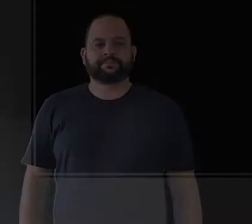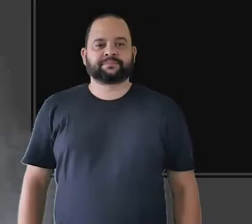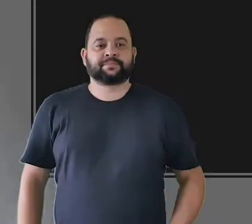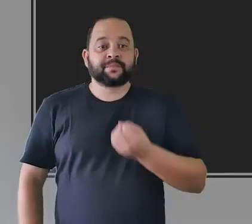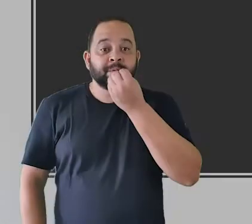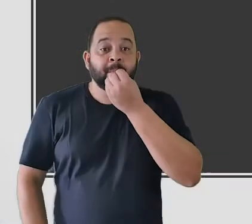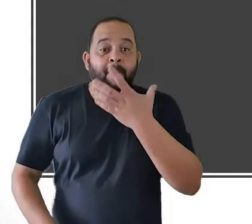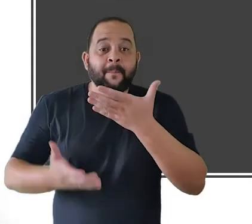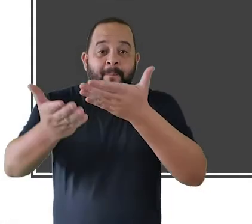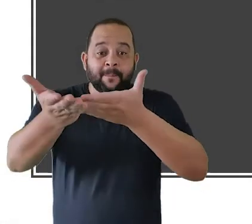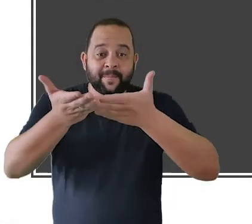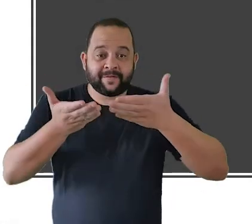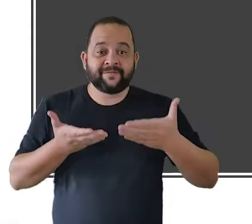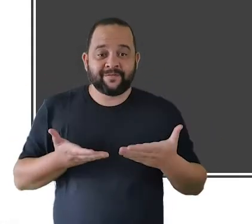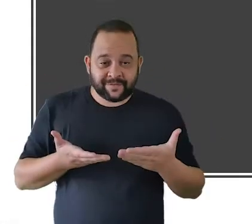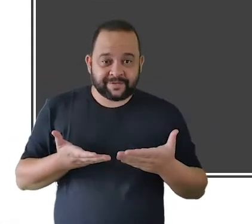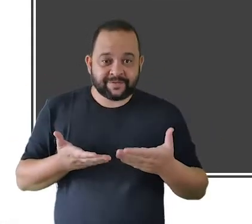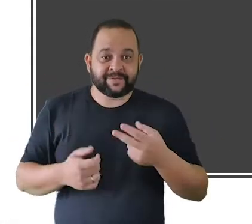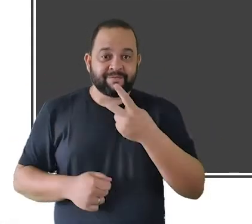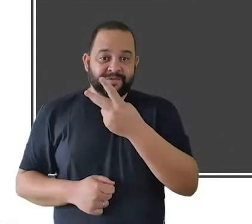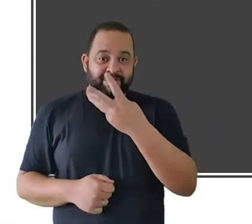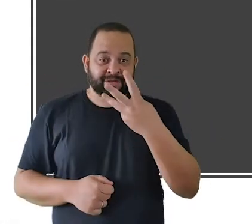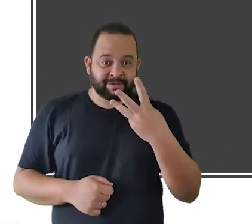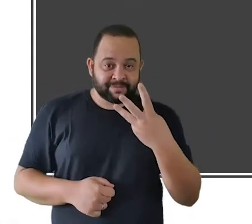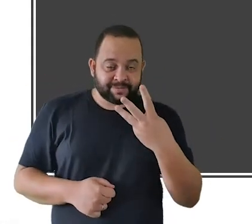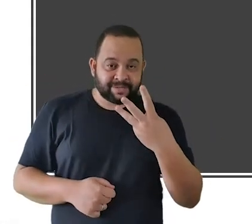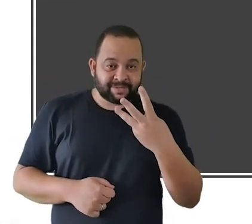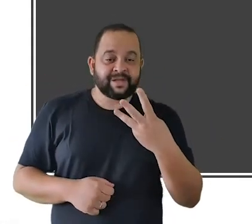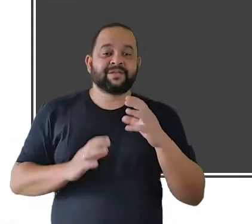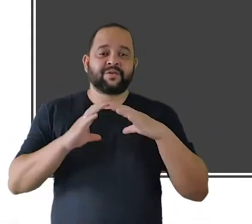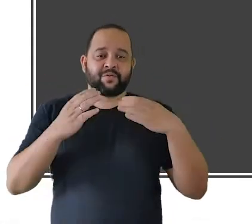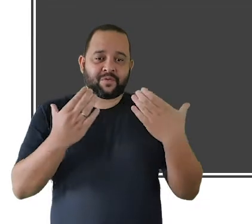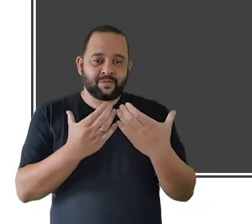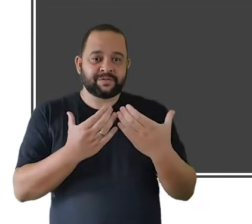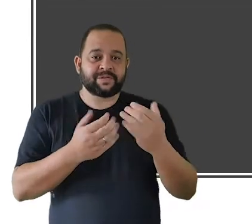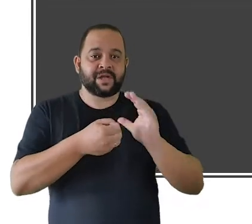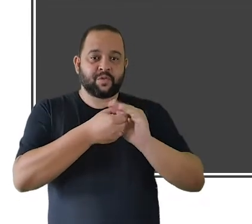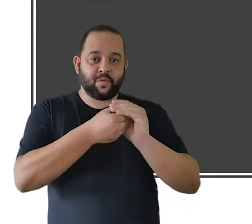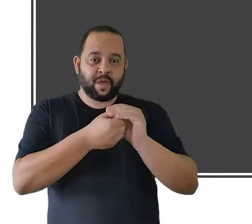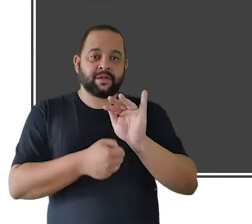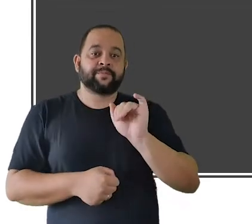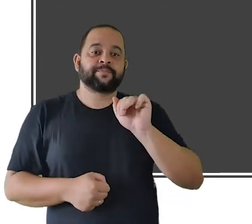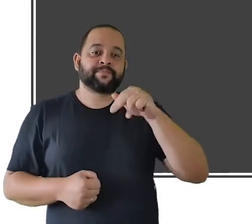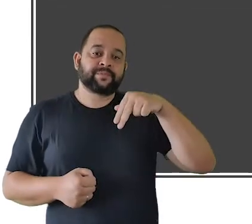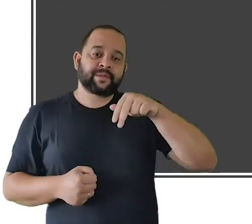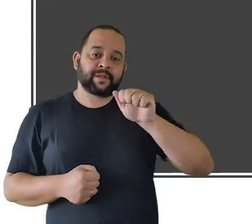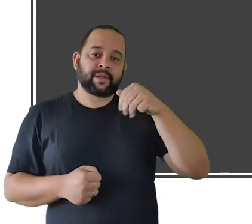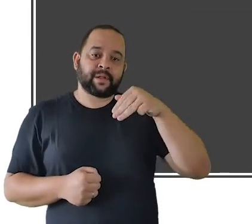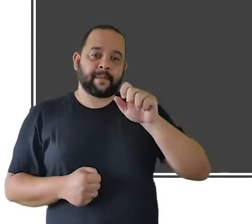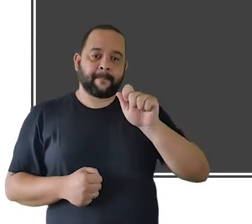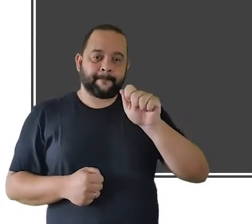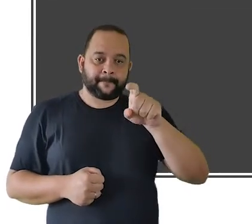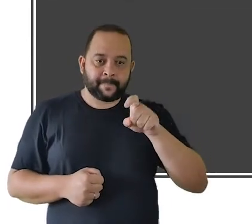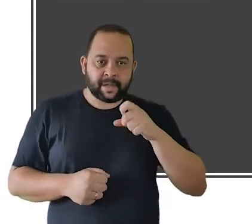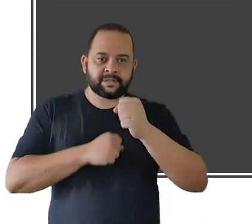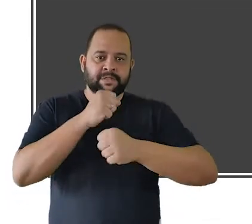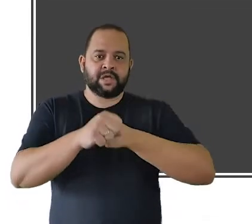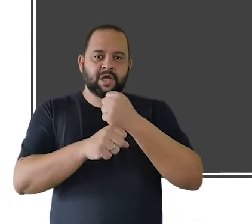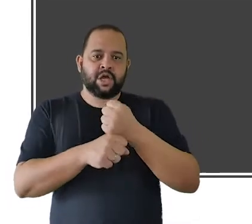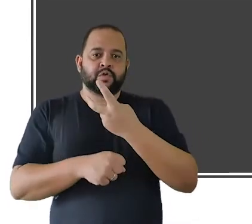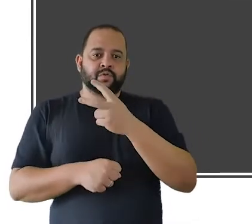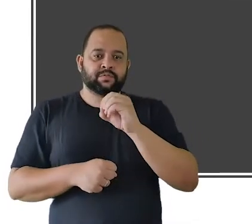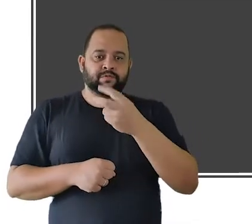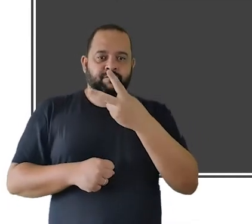Sejam bem-vindos aos 23º Concertos Astra Finamax, temporada 2020